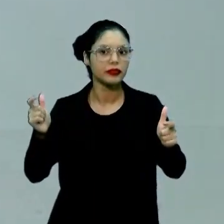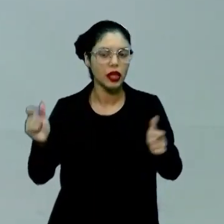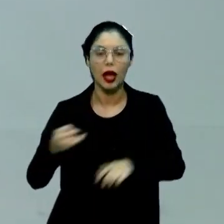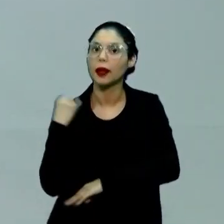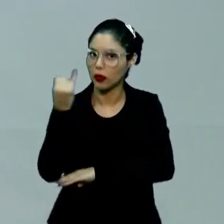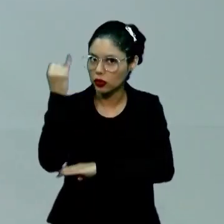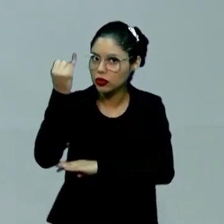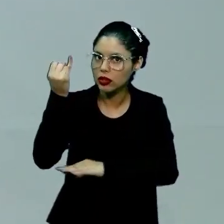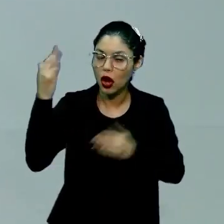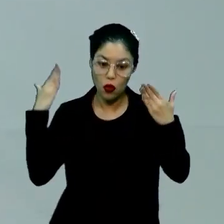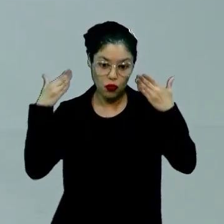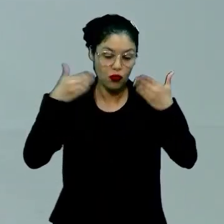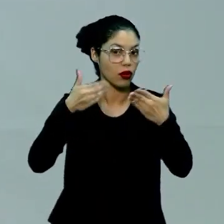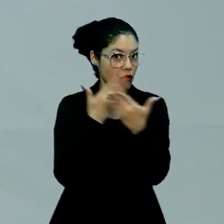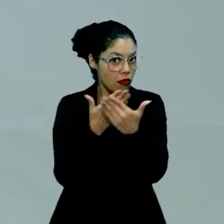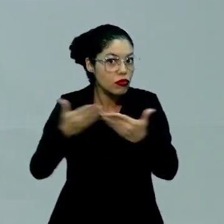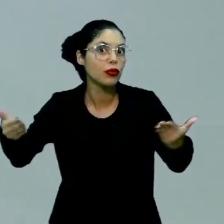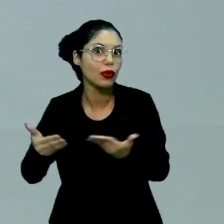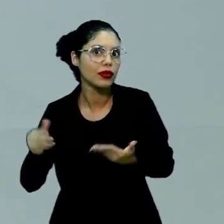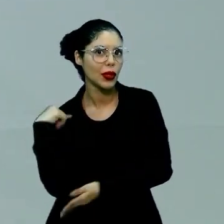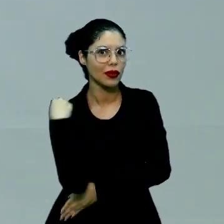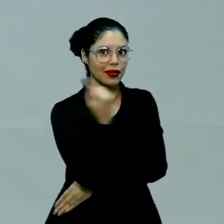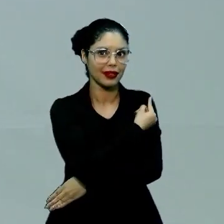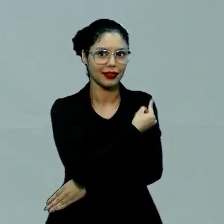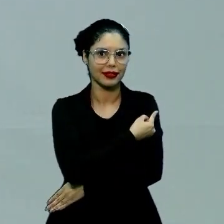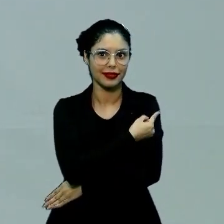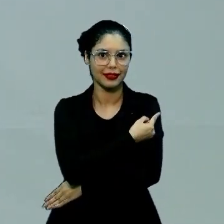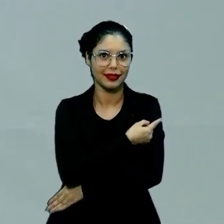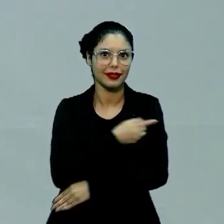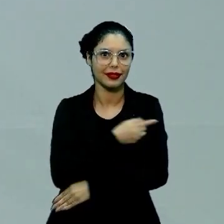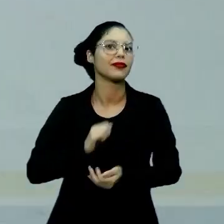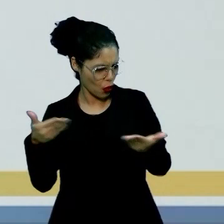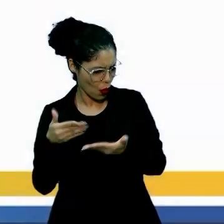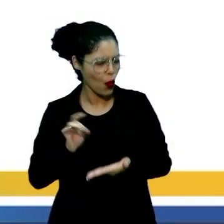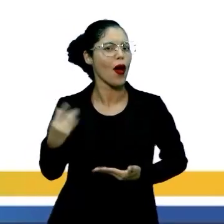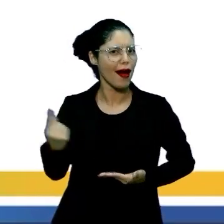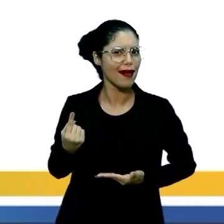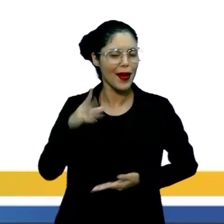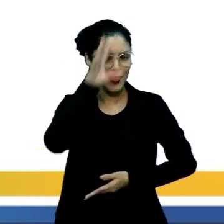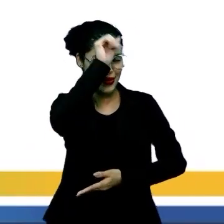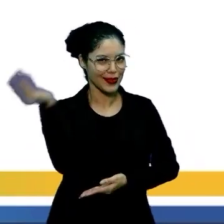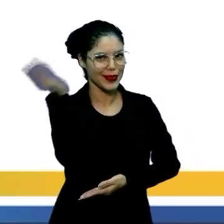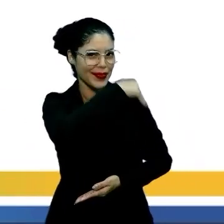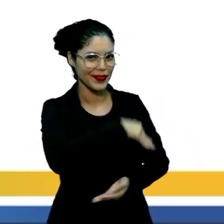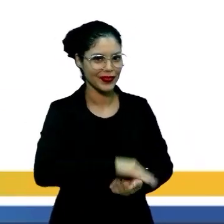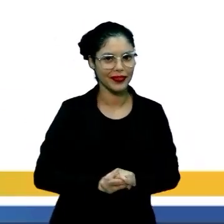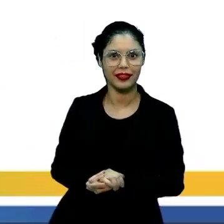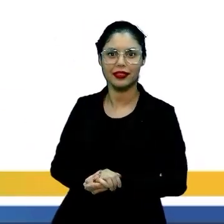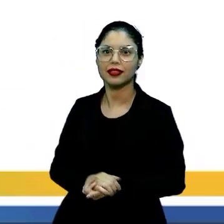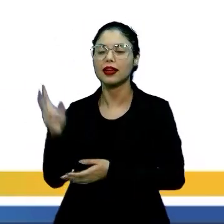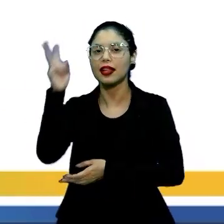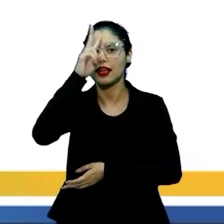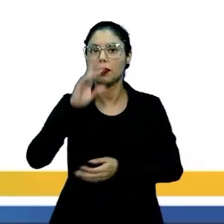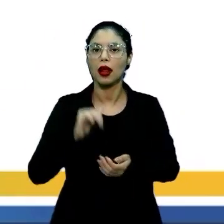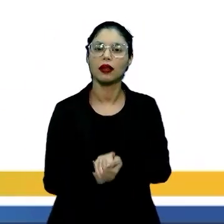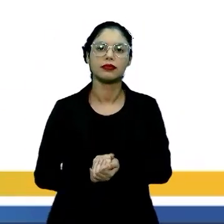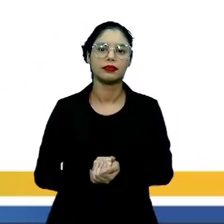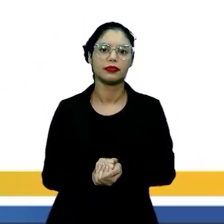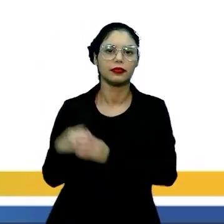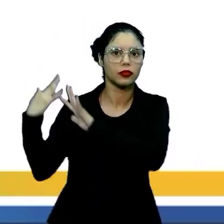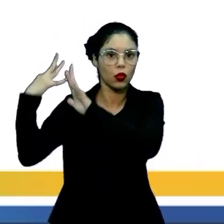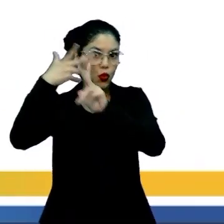importante. Então, foca na aula de hoje e nós vamos dizer, mas não é só um dia que se faz um aprendizado. Então, vamos lá! Só para a gente já fazer aquele